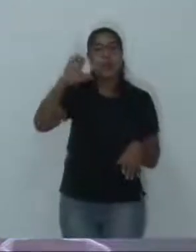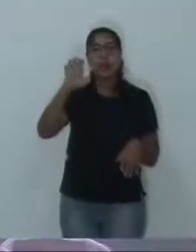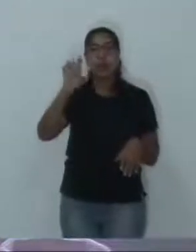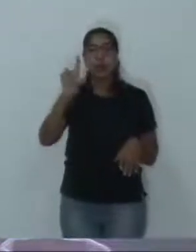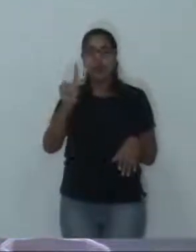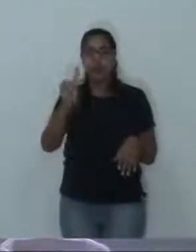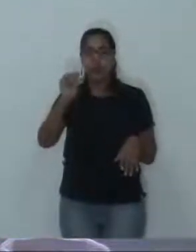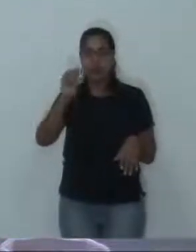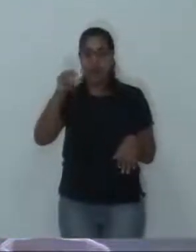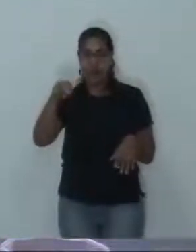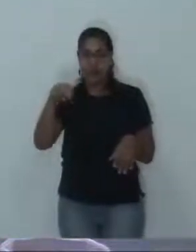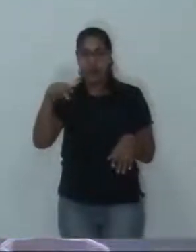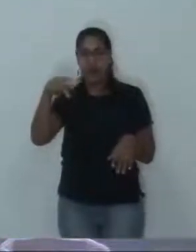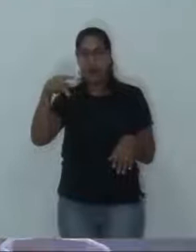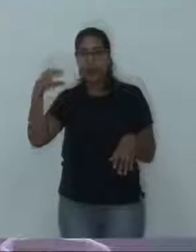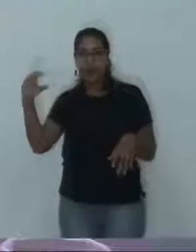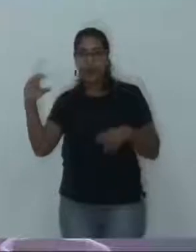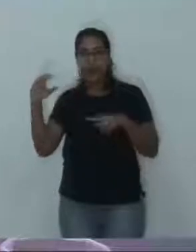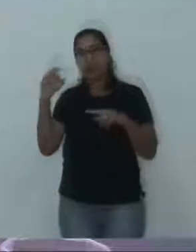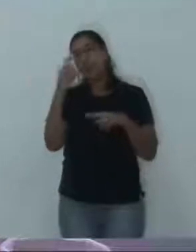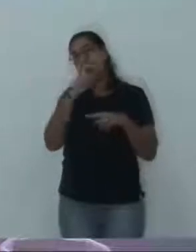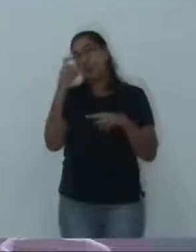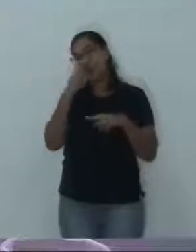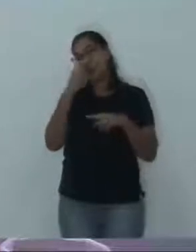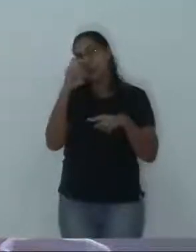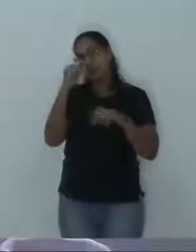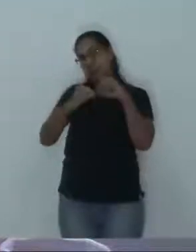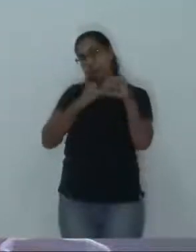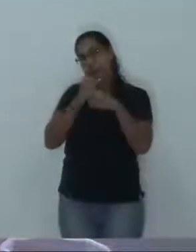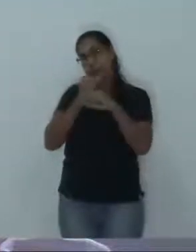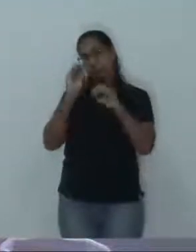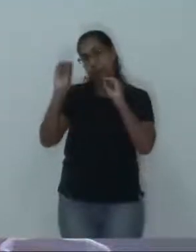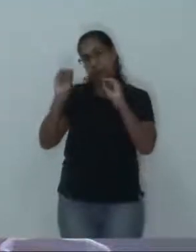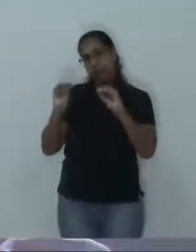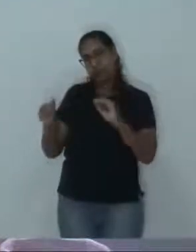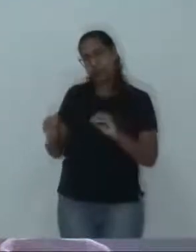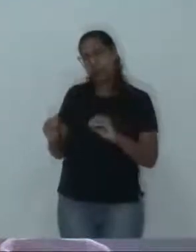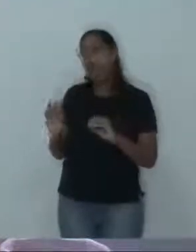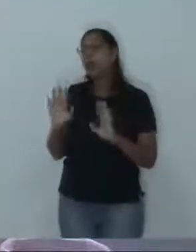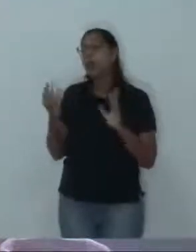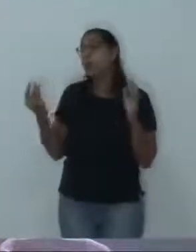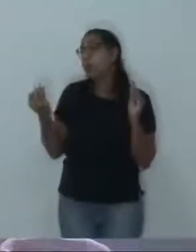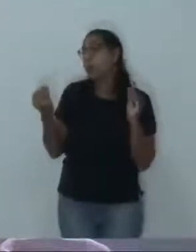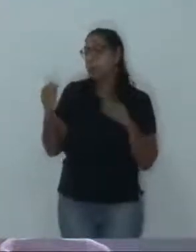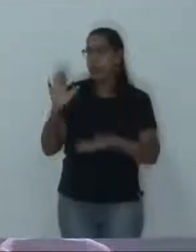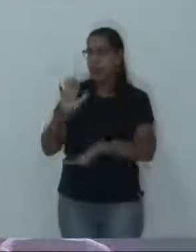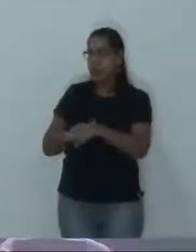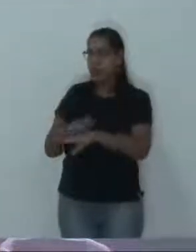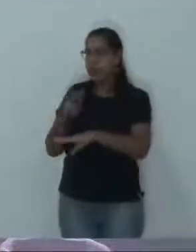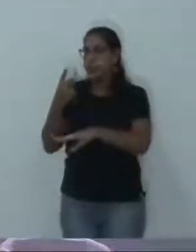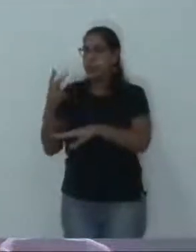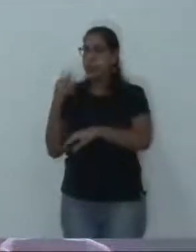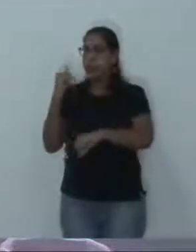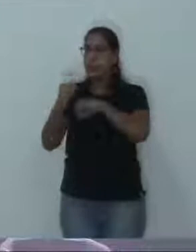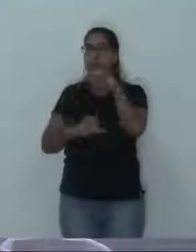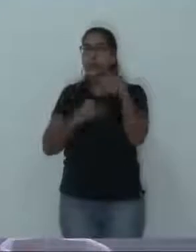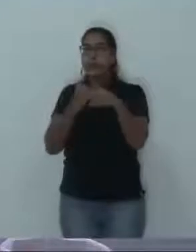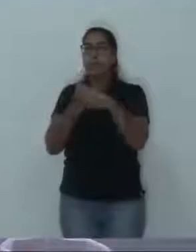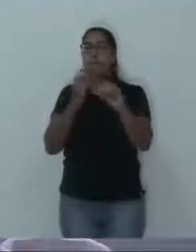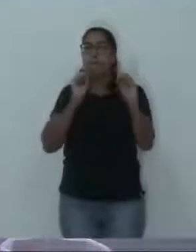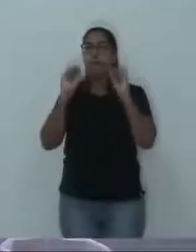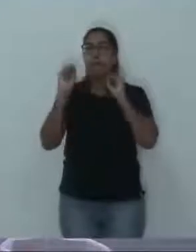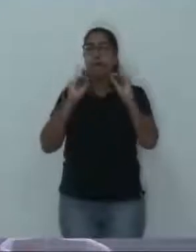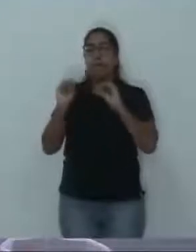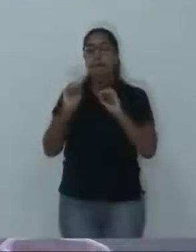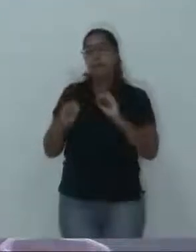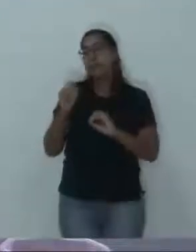Florindo. primeiro assim, ele lança algumas mentiras, isso é de praxe dele, ele lança algumas mentiras, e